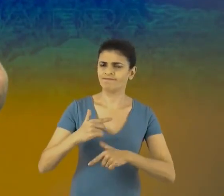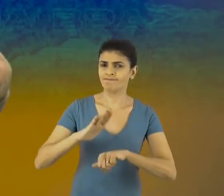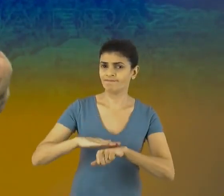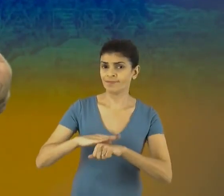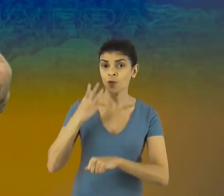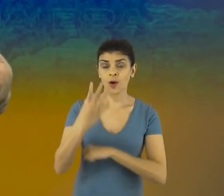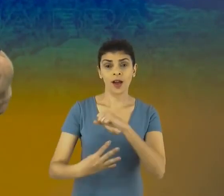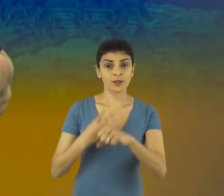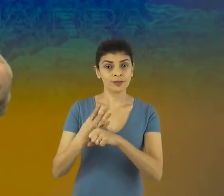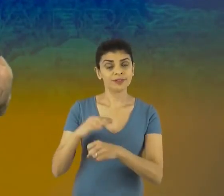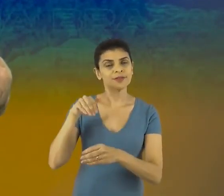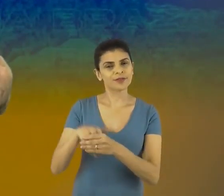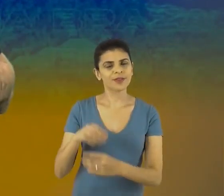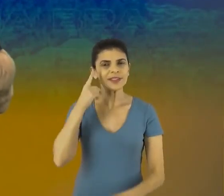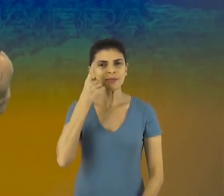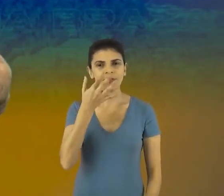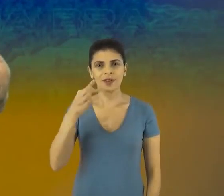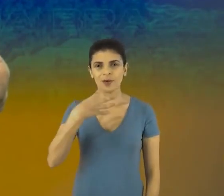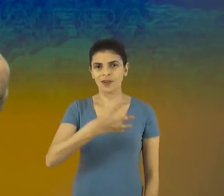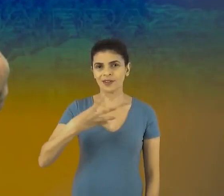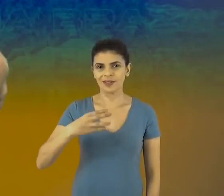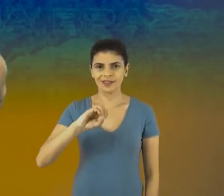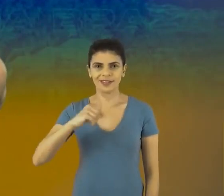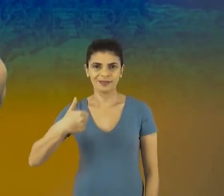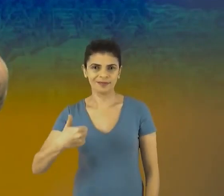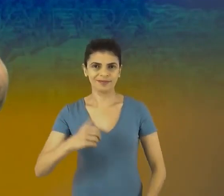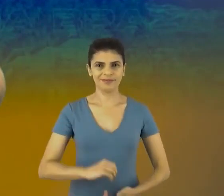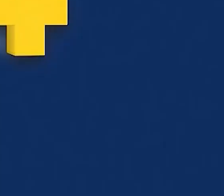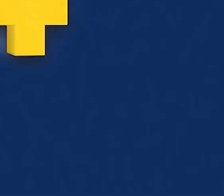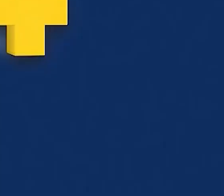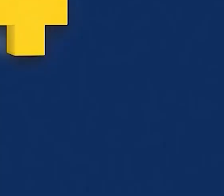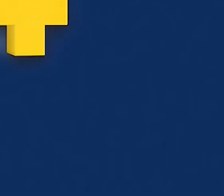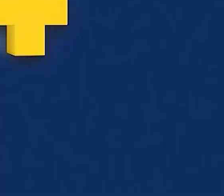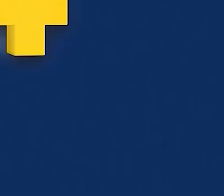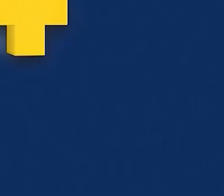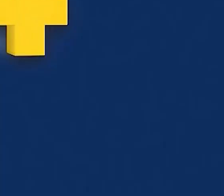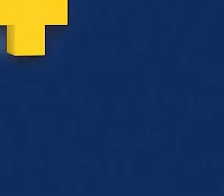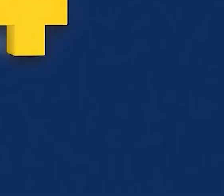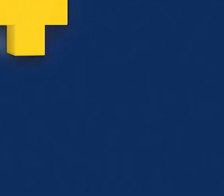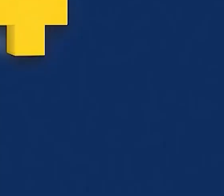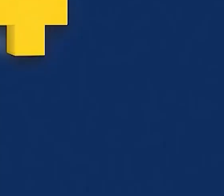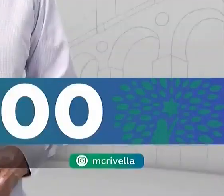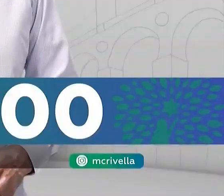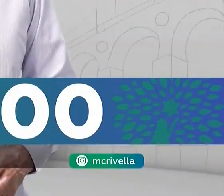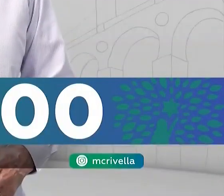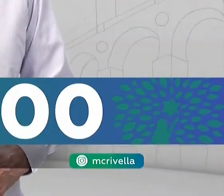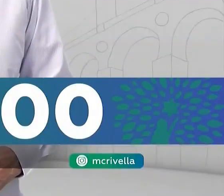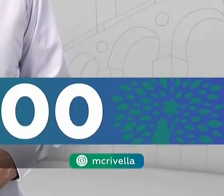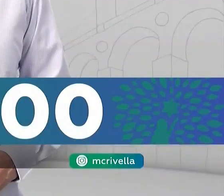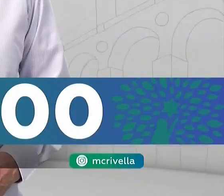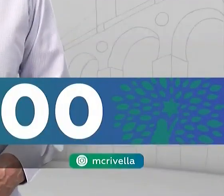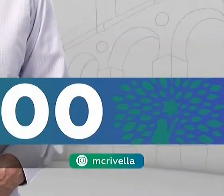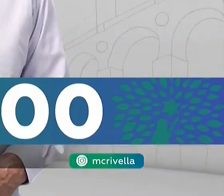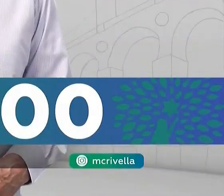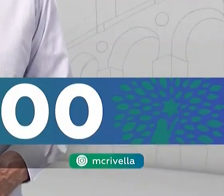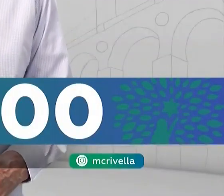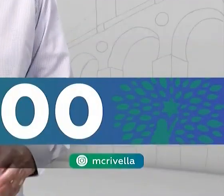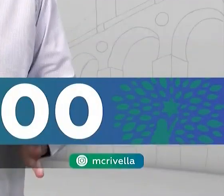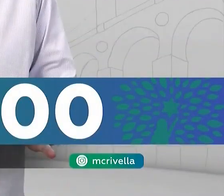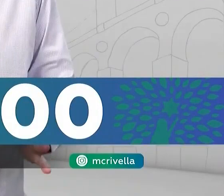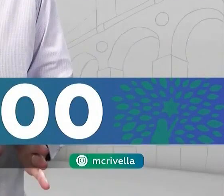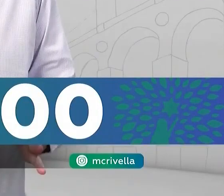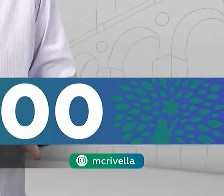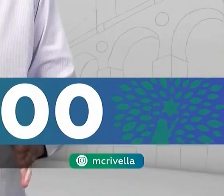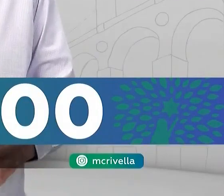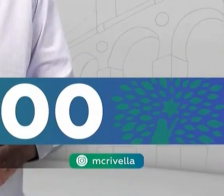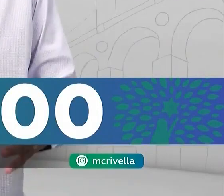meu mandato. Vote Deputado Federal, Chiquinho Brasão, 4401. União Brasil. Quando estive no Senado, aprovei 20 leis.